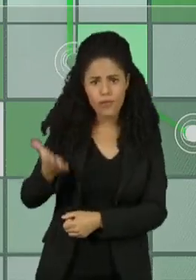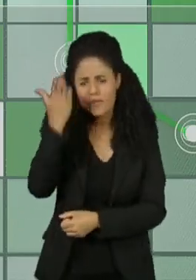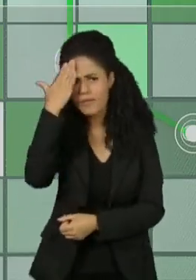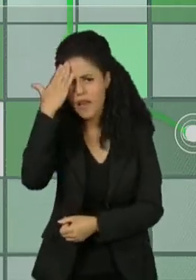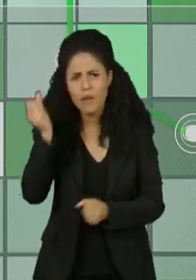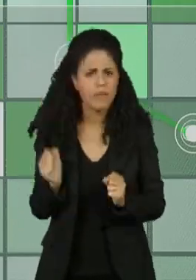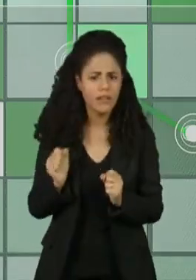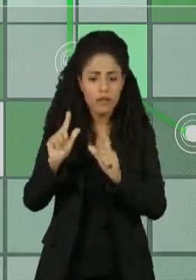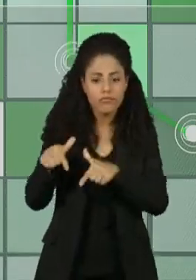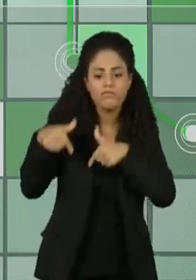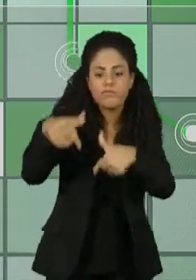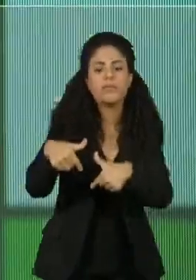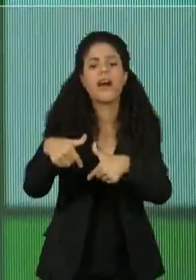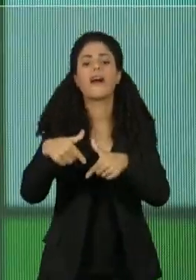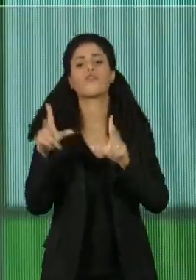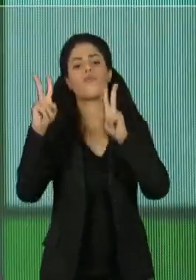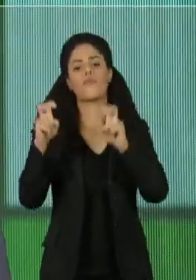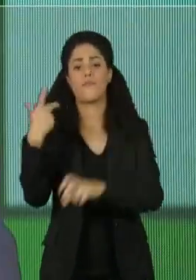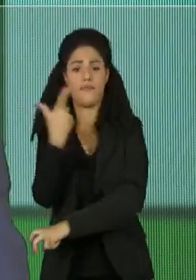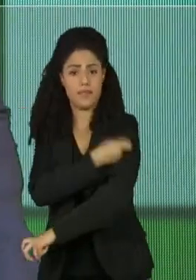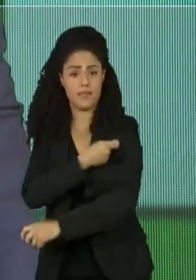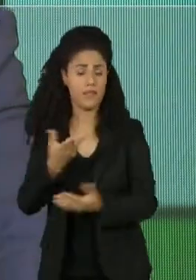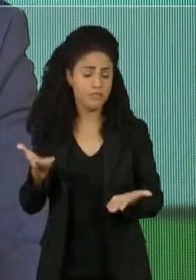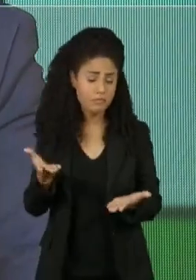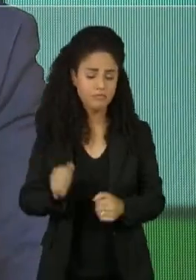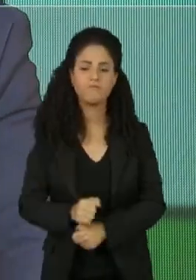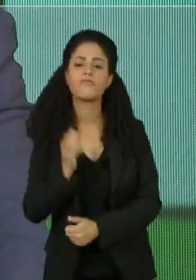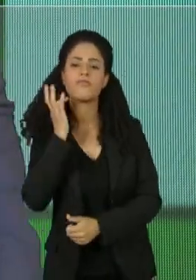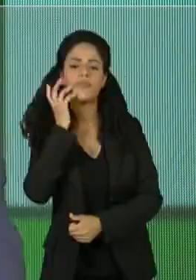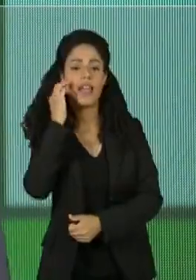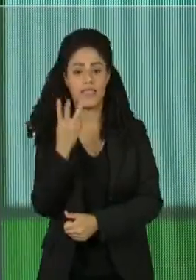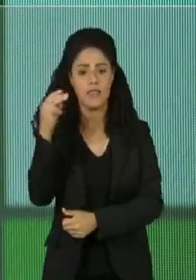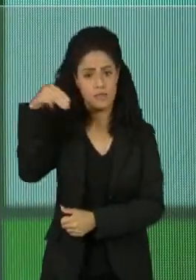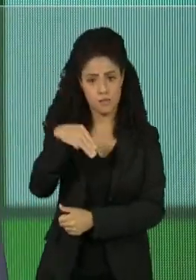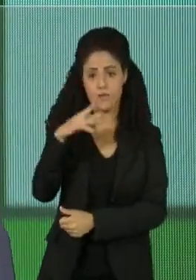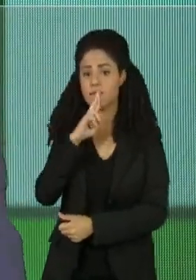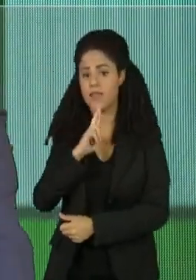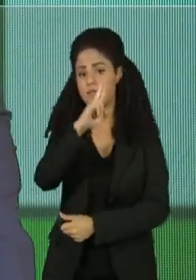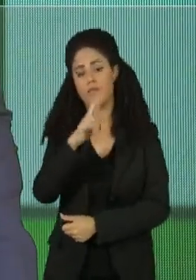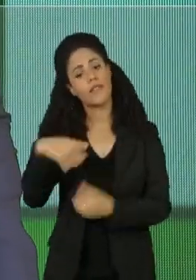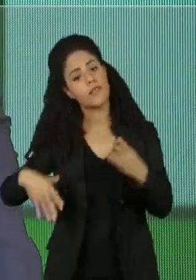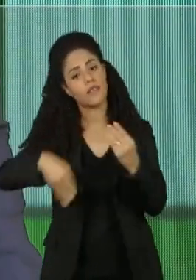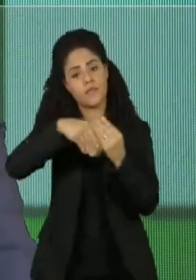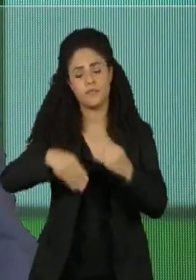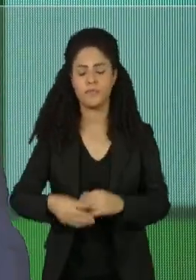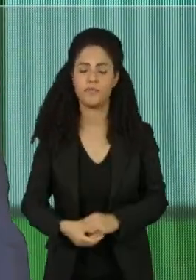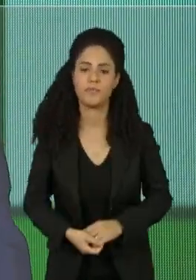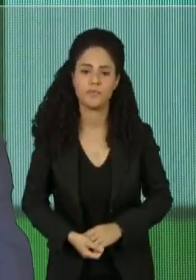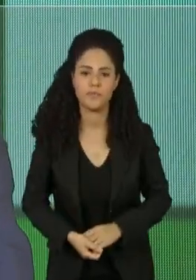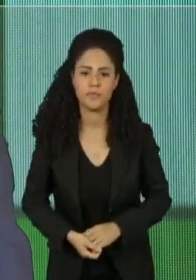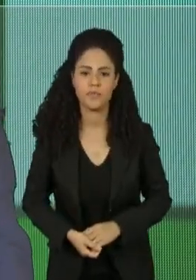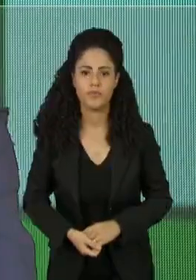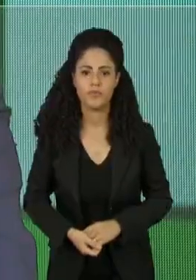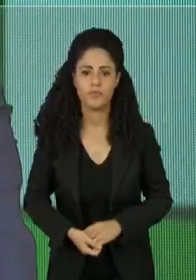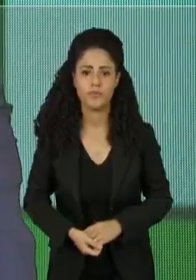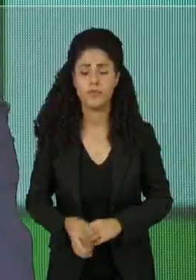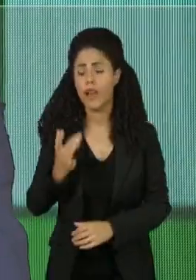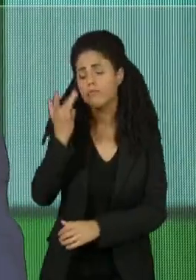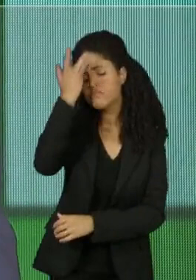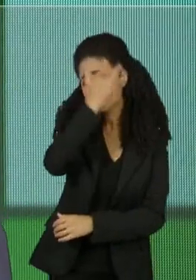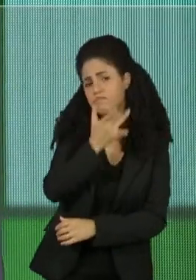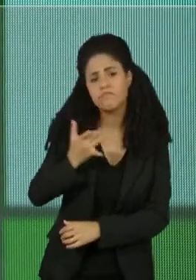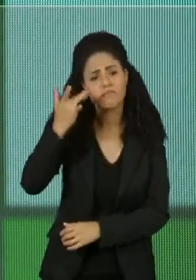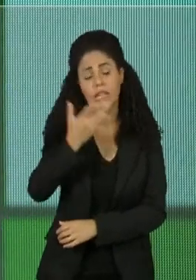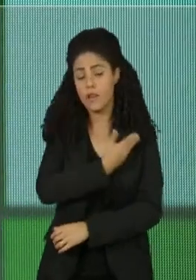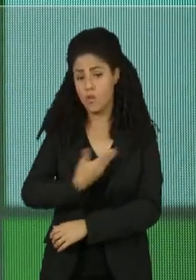bem em relação à vacina? Tarcísio de Freitas tem três minutos para resposta e tréplica. Haddad, o